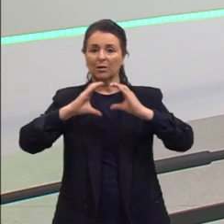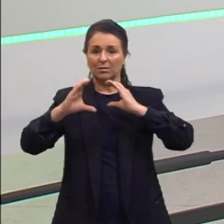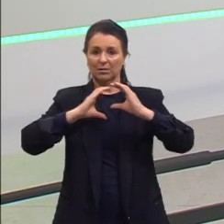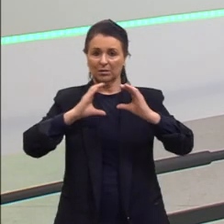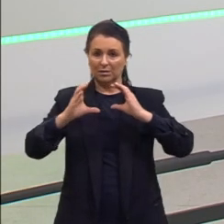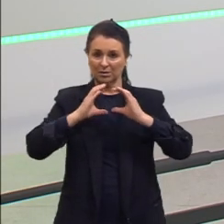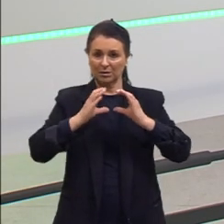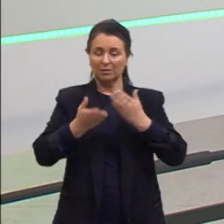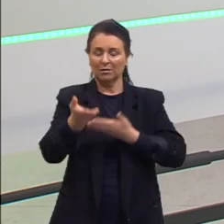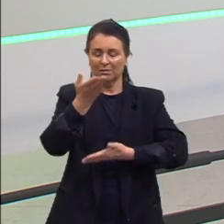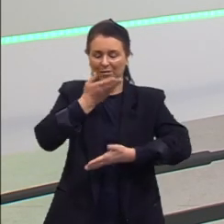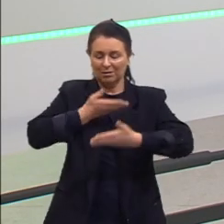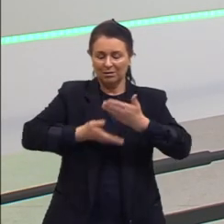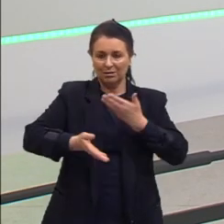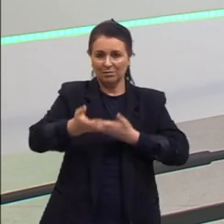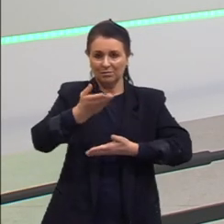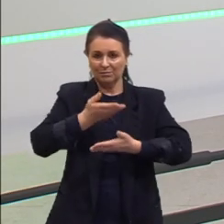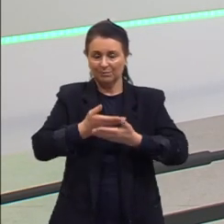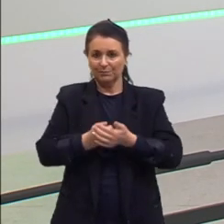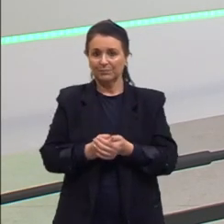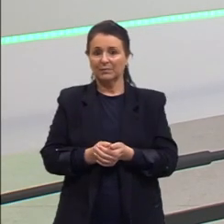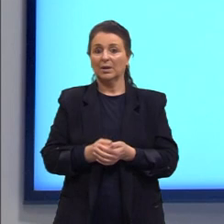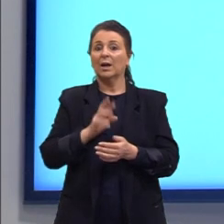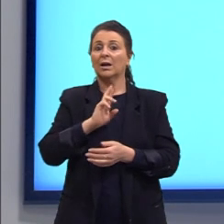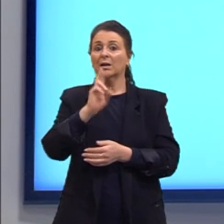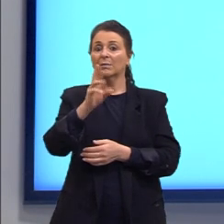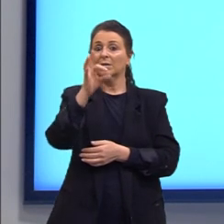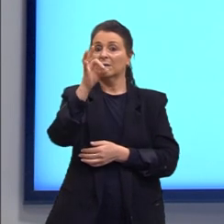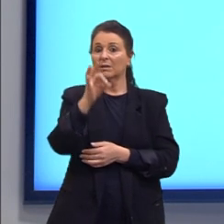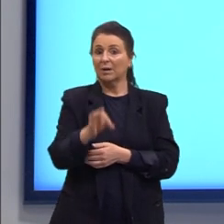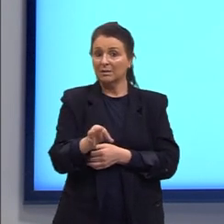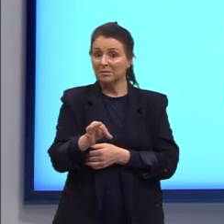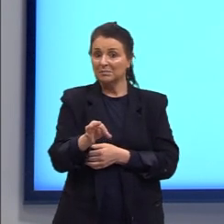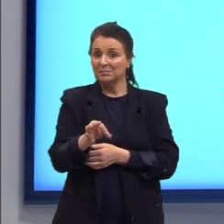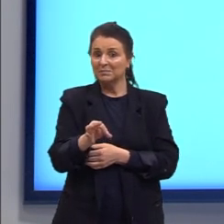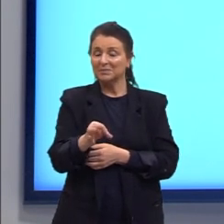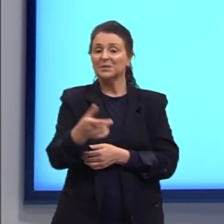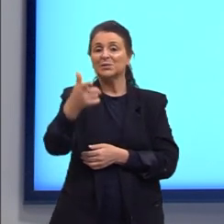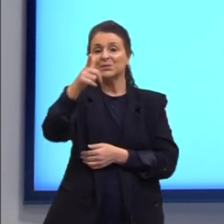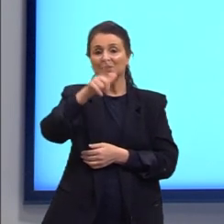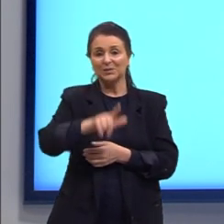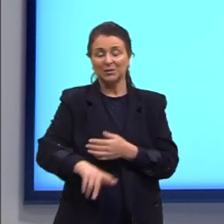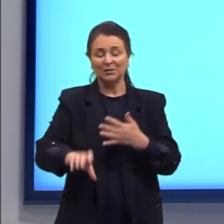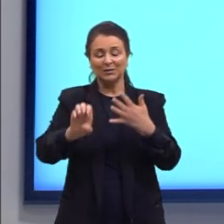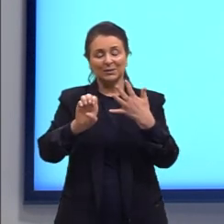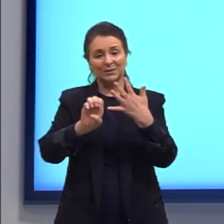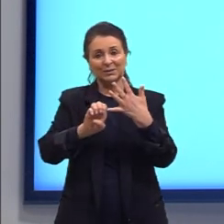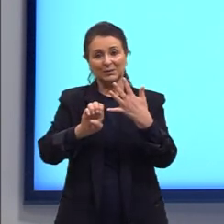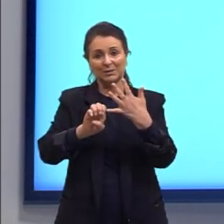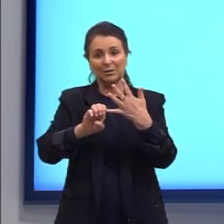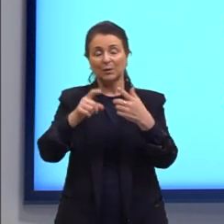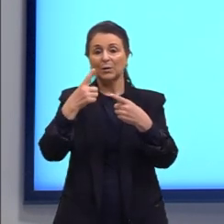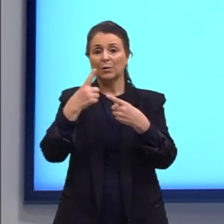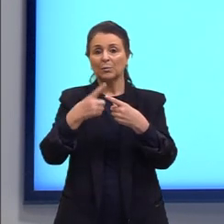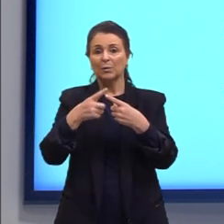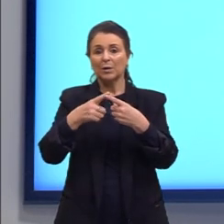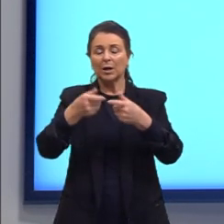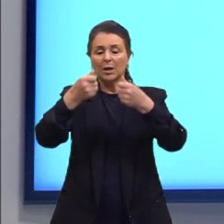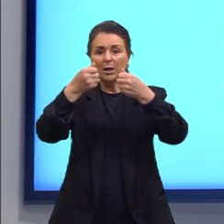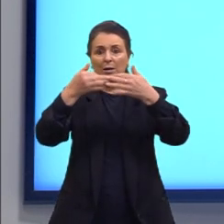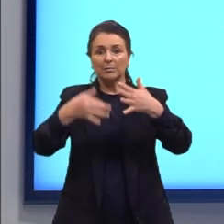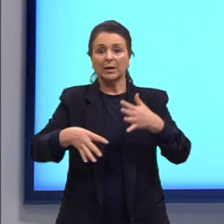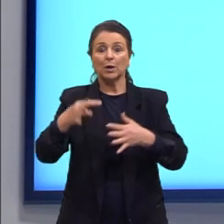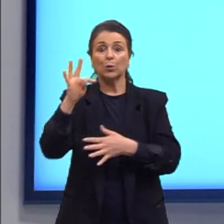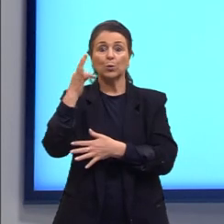interativa. A nossa resposta correta aqui, novamente, vai ser a letra I, porque ele fala que o